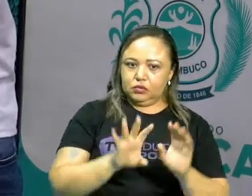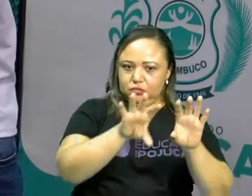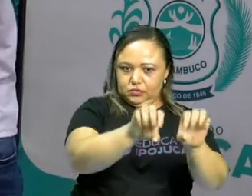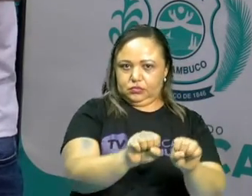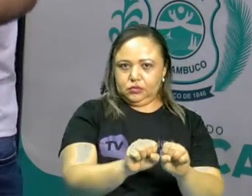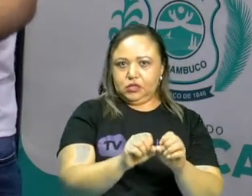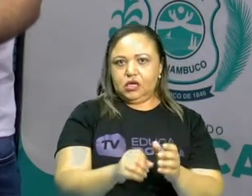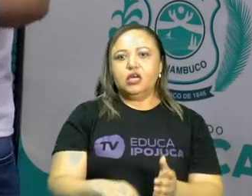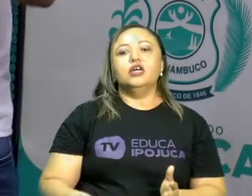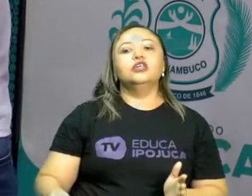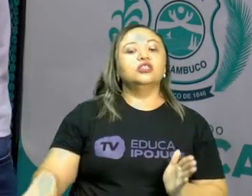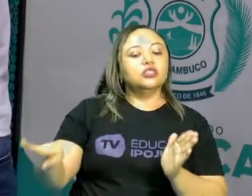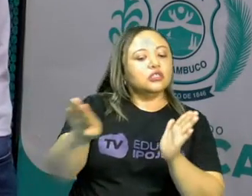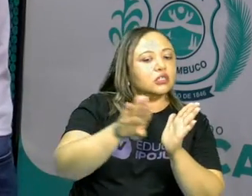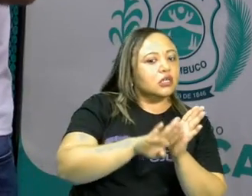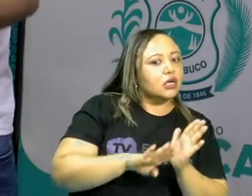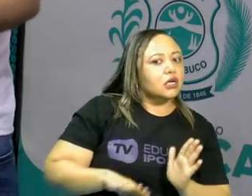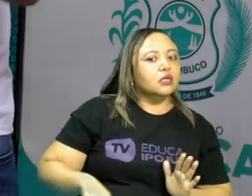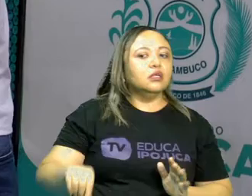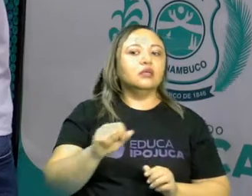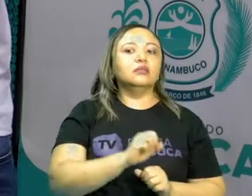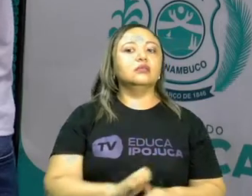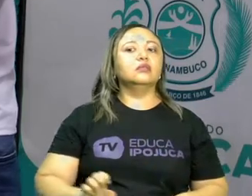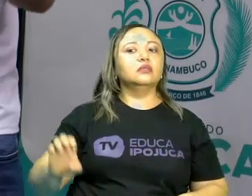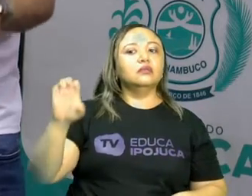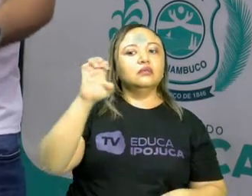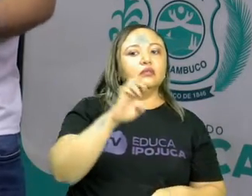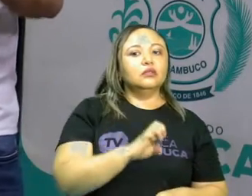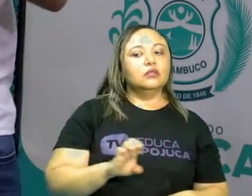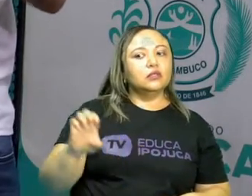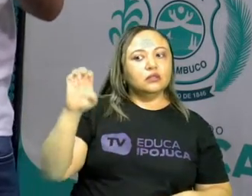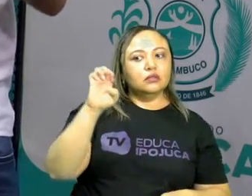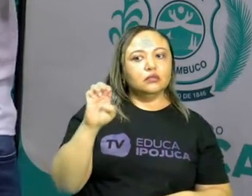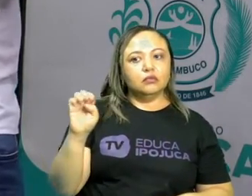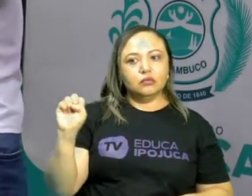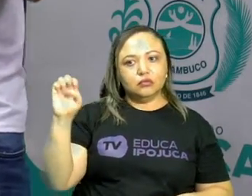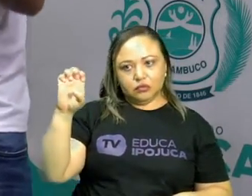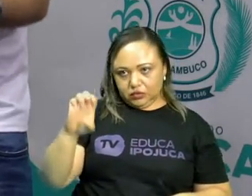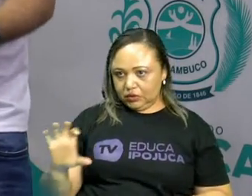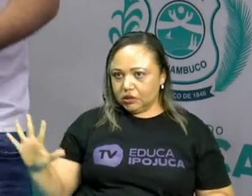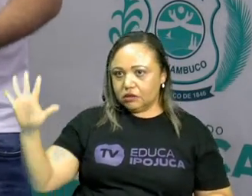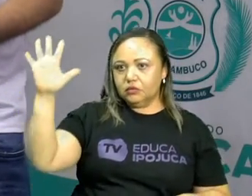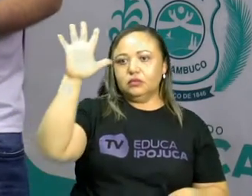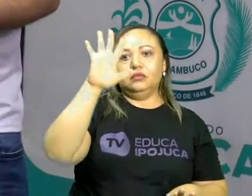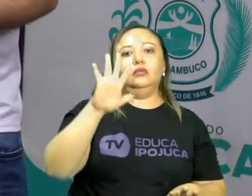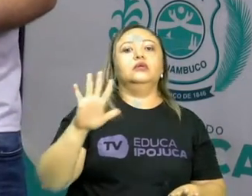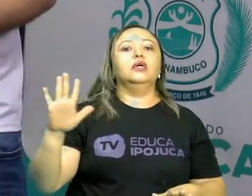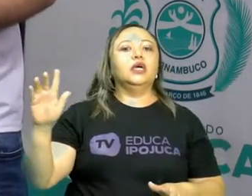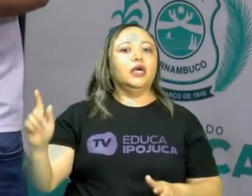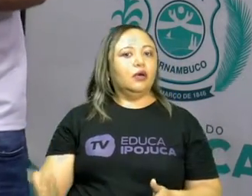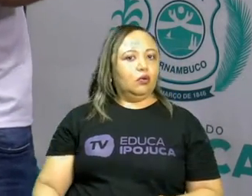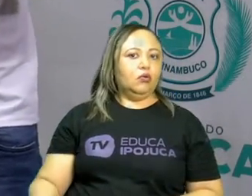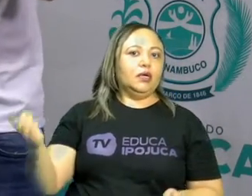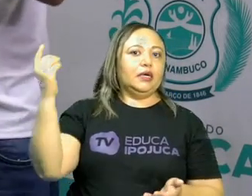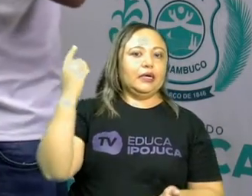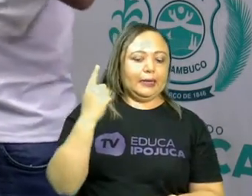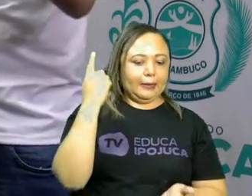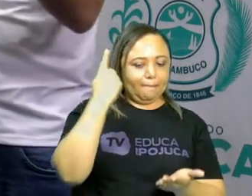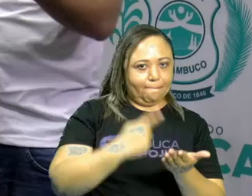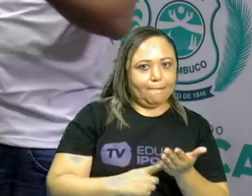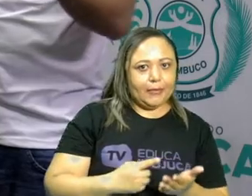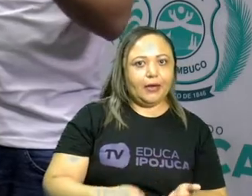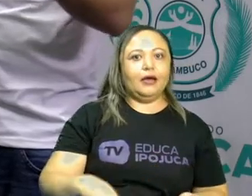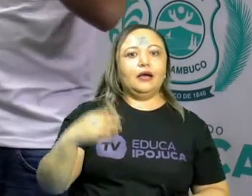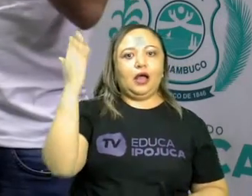caso, sobretudo, portugueses e espanhóis nas Américas, também é um marco da Idade Moderna. Tá bom? Um